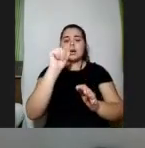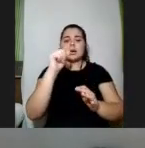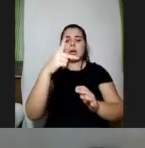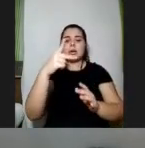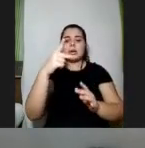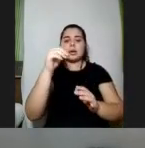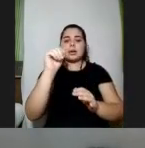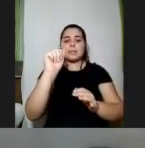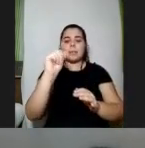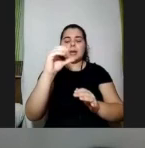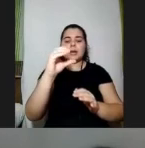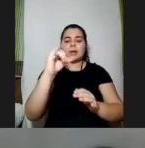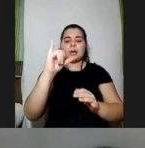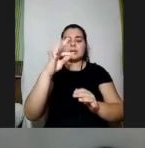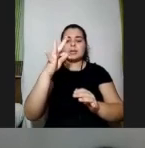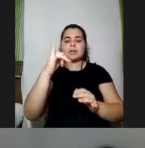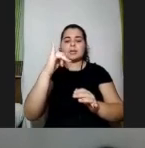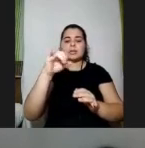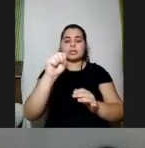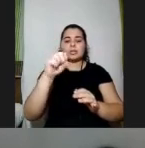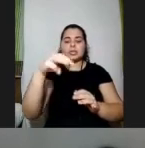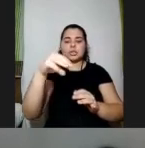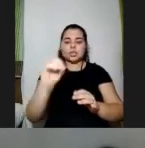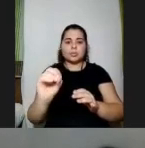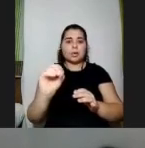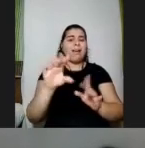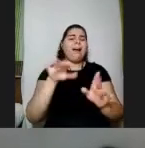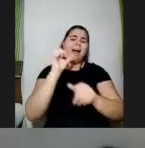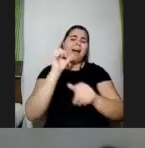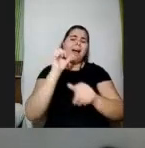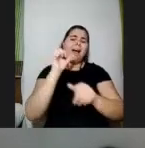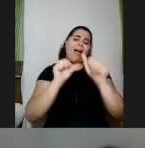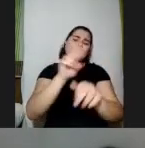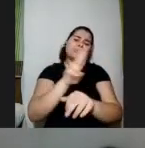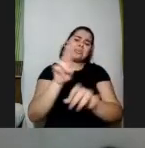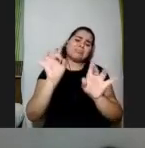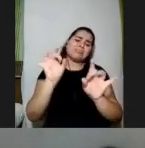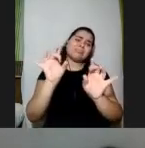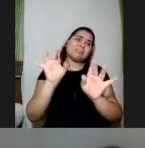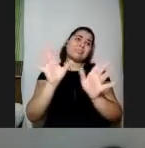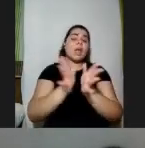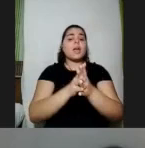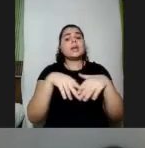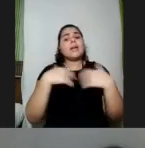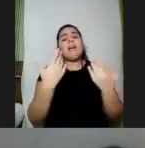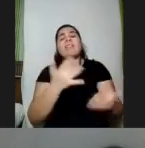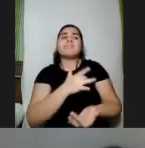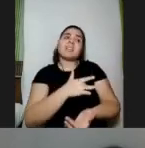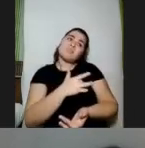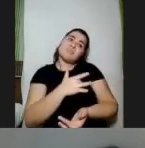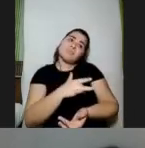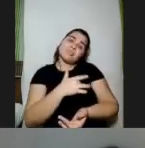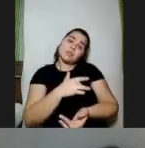não podia fazer nada por aquela pessoa você trocava o nome especial uma condescendência coitadinhos e tal